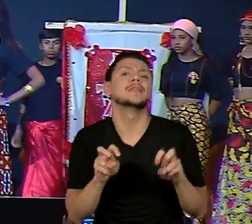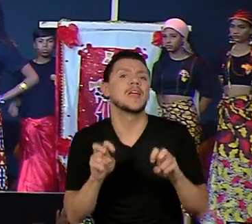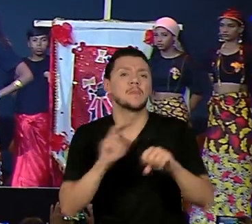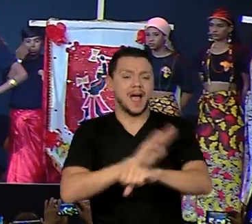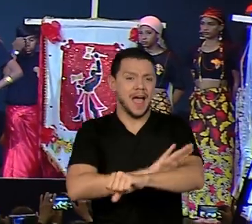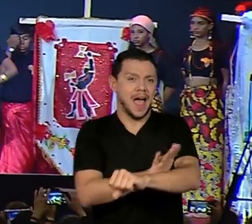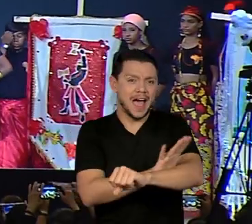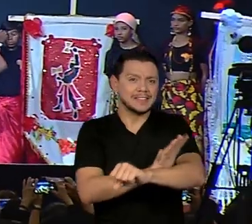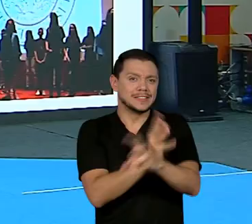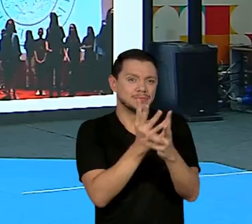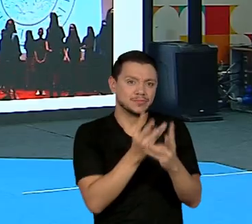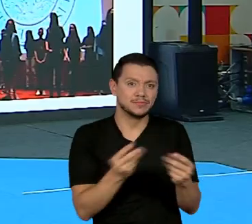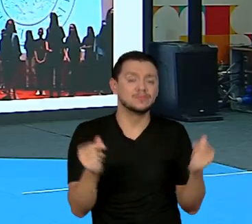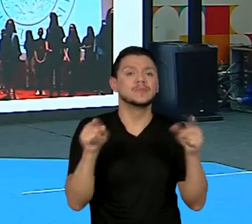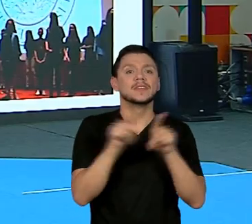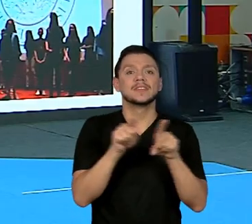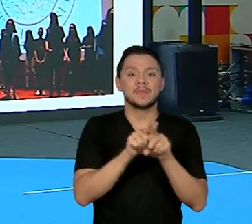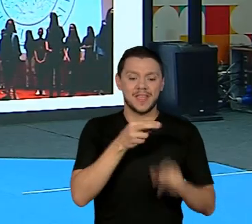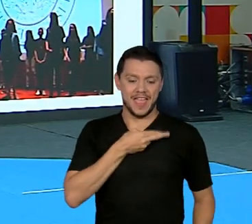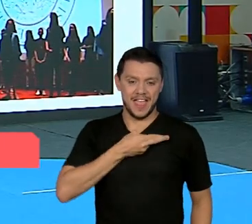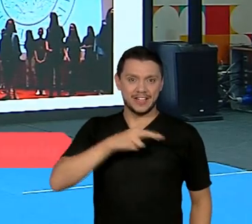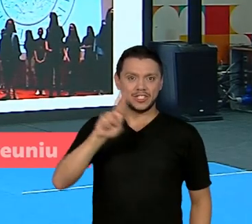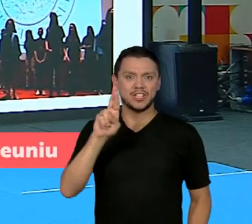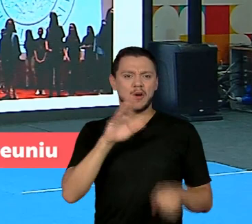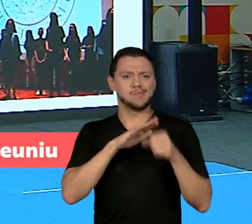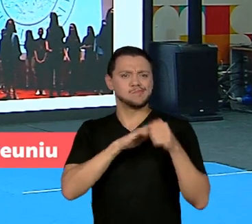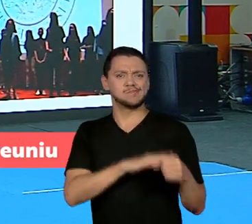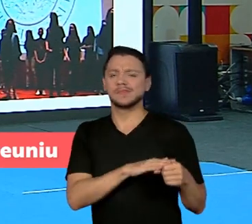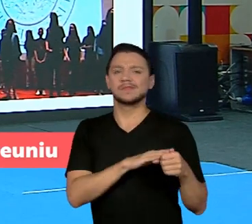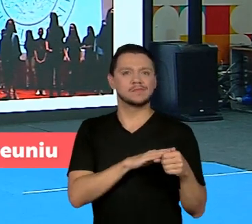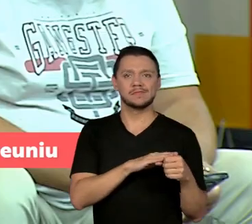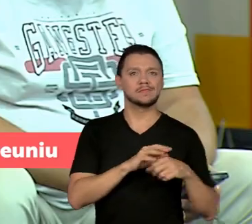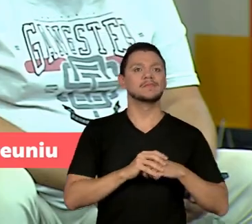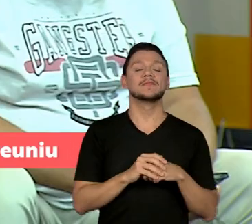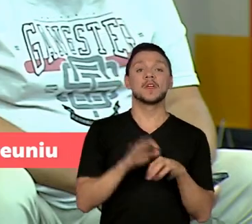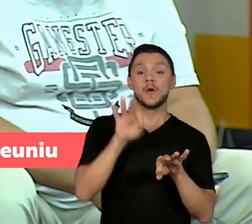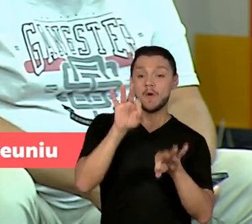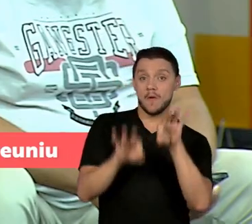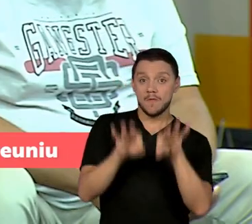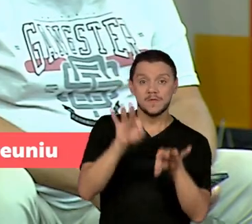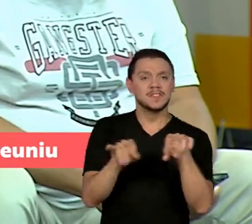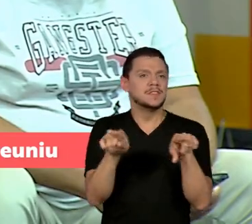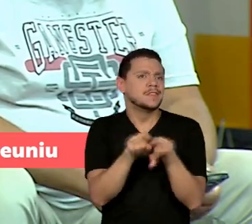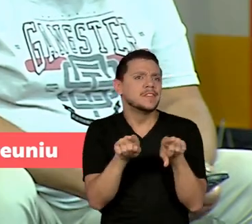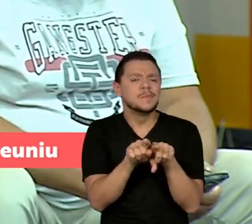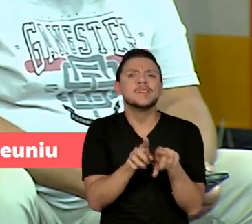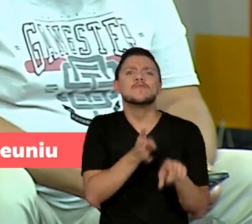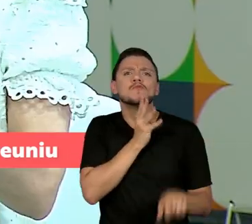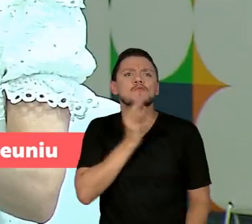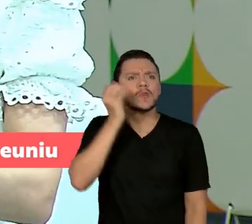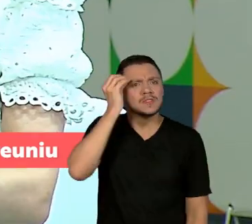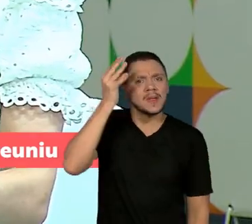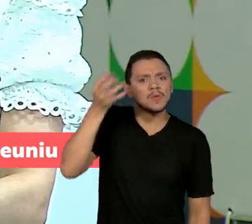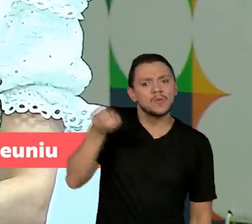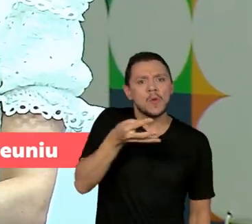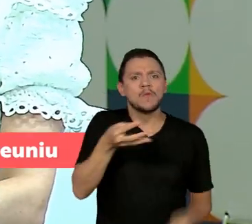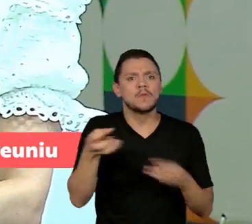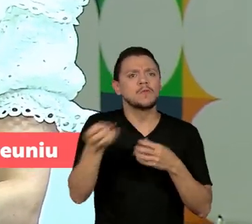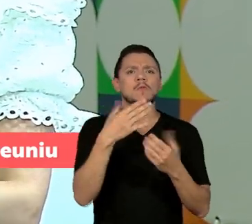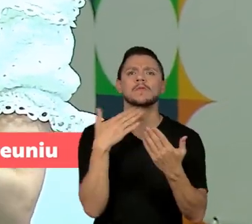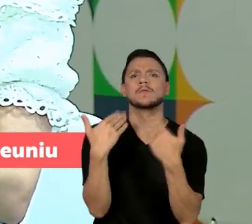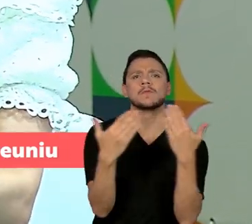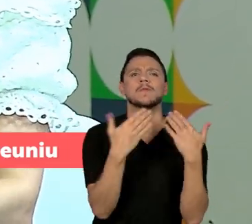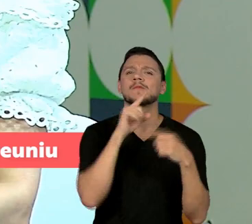intolerância religiosa. Oficinas com novos conhecimentos, mas também com muita conversa, tudo para